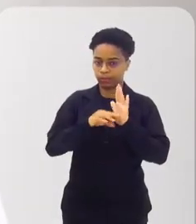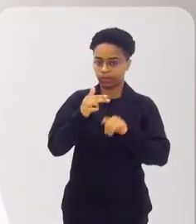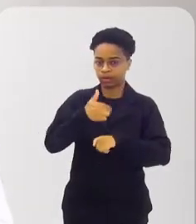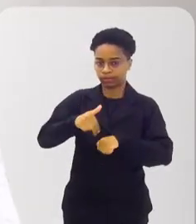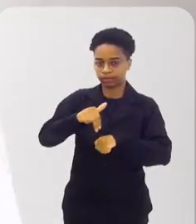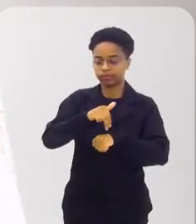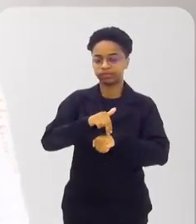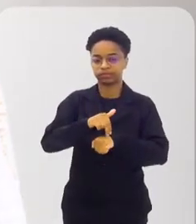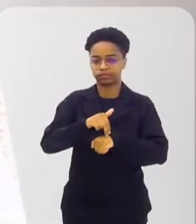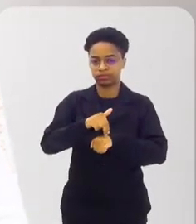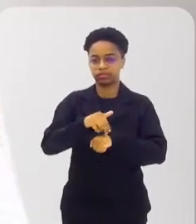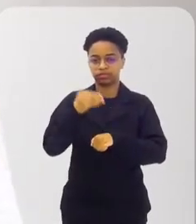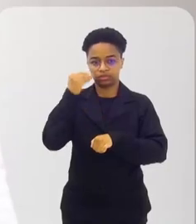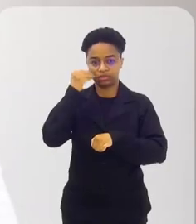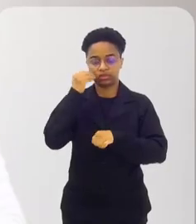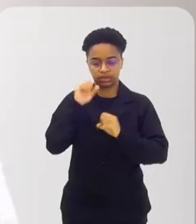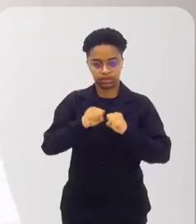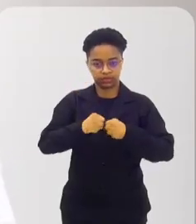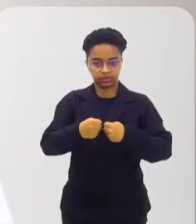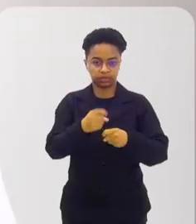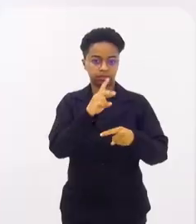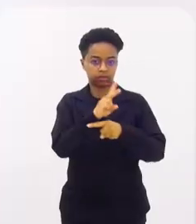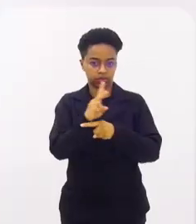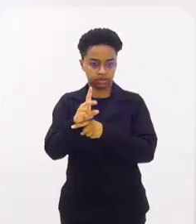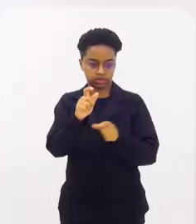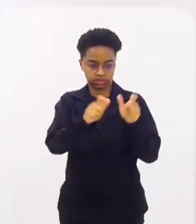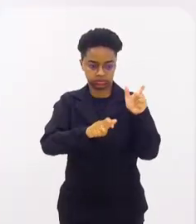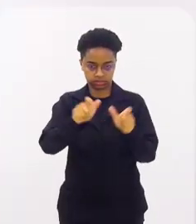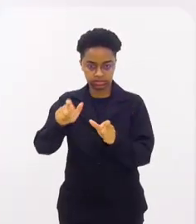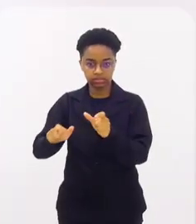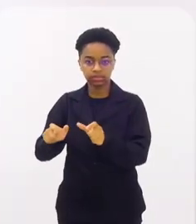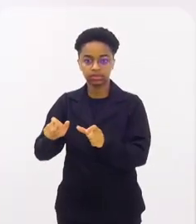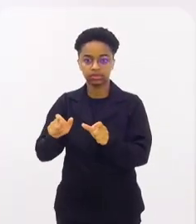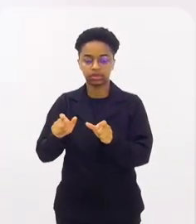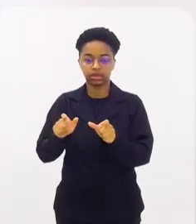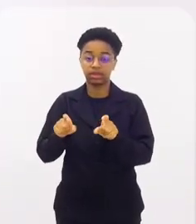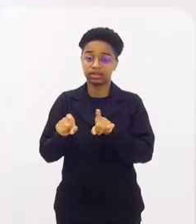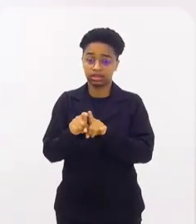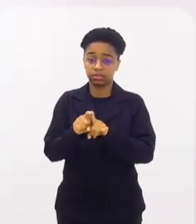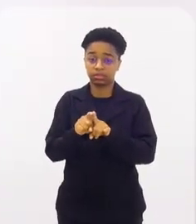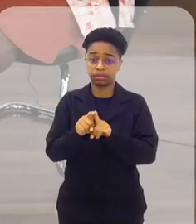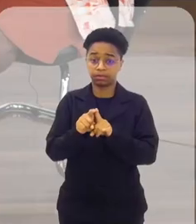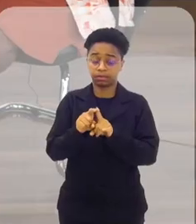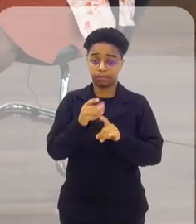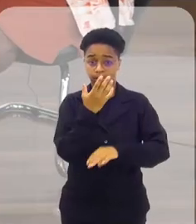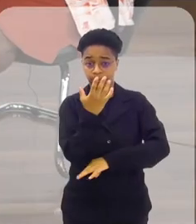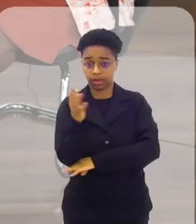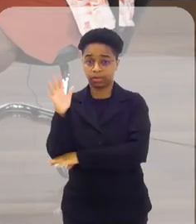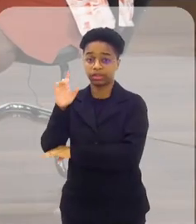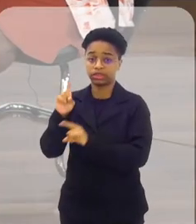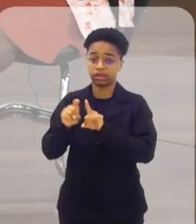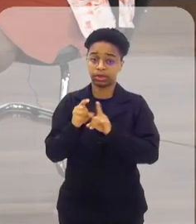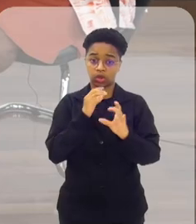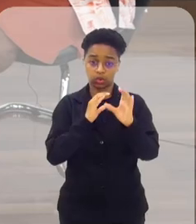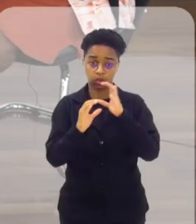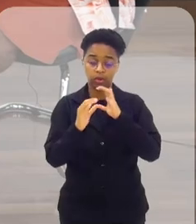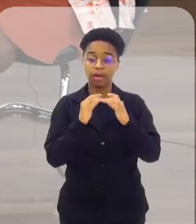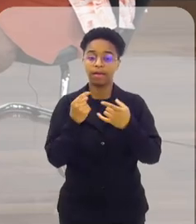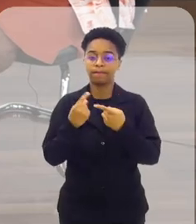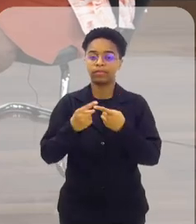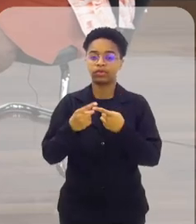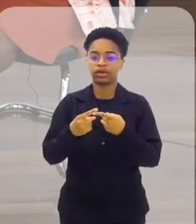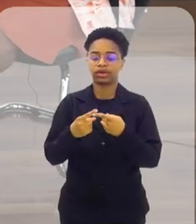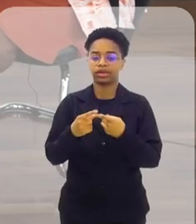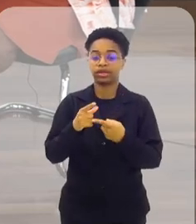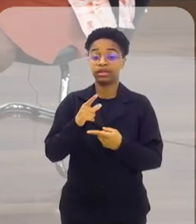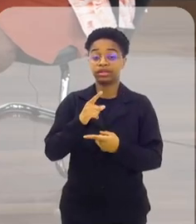nacional de defesa e de proteção dos direitos humanos, ambientalista e comunicadores, porque é isso, a gente